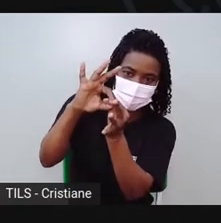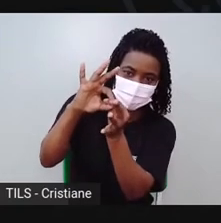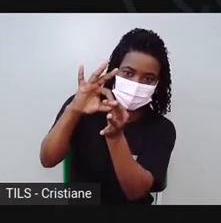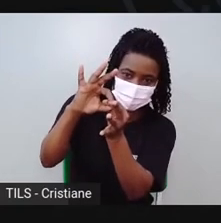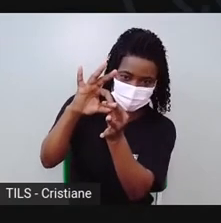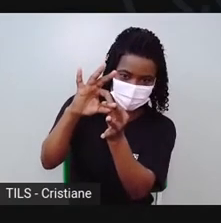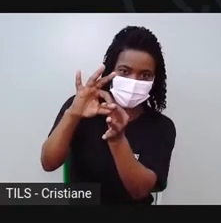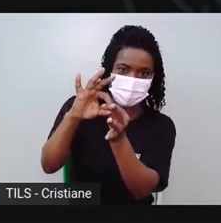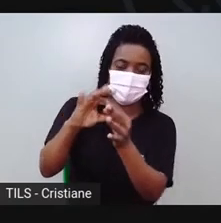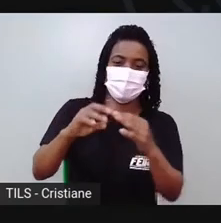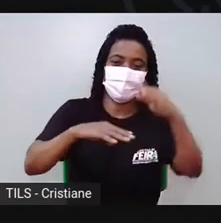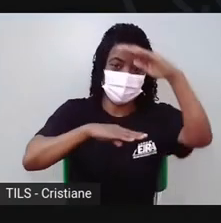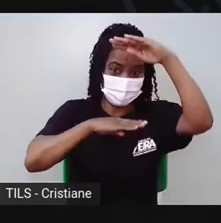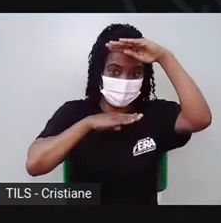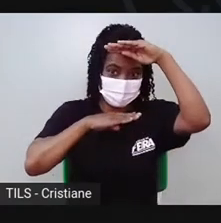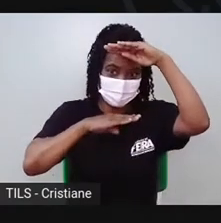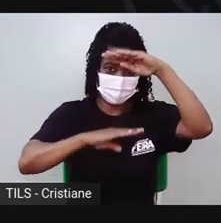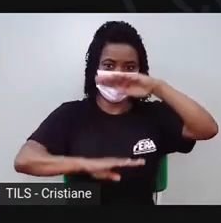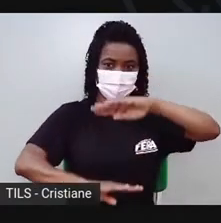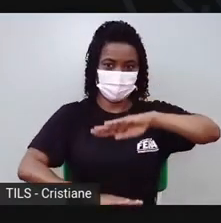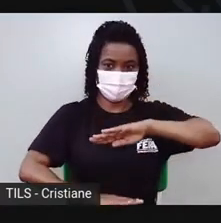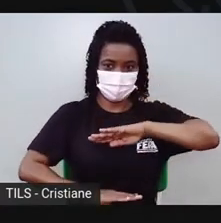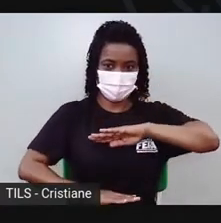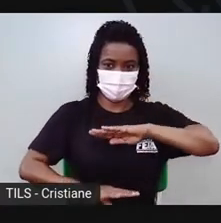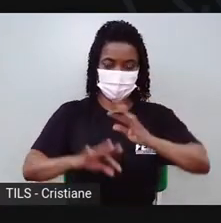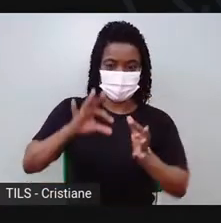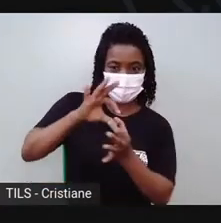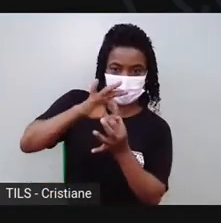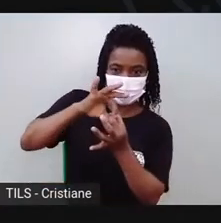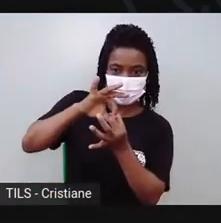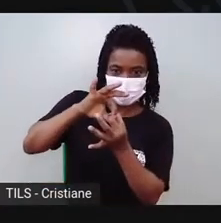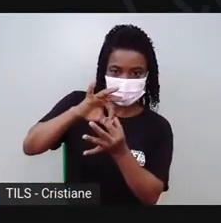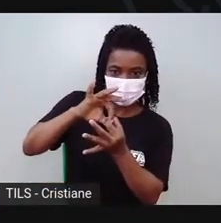Porque senão não cola. Tem que fazer assim, tá vendo?